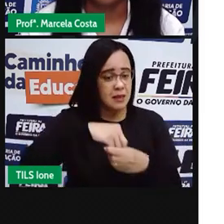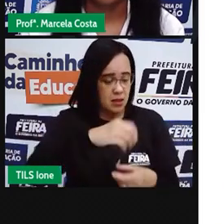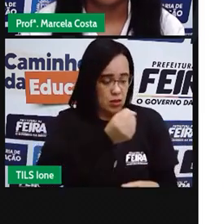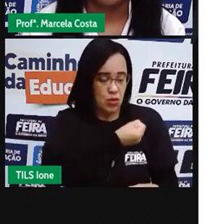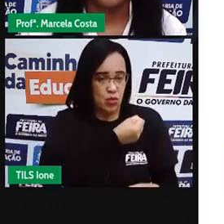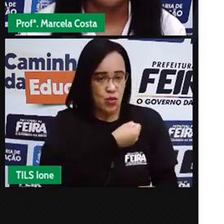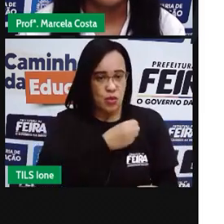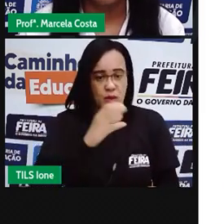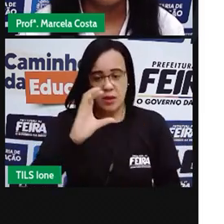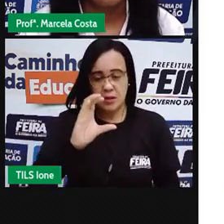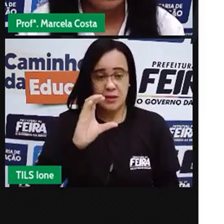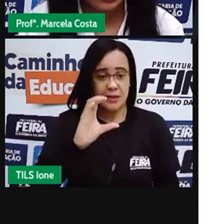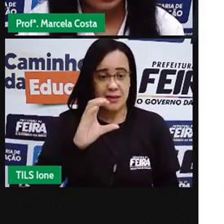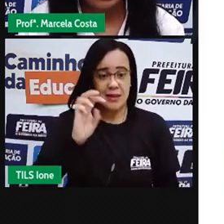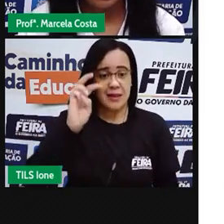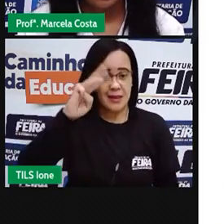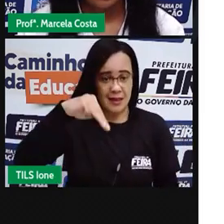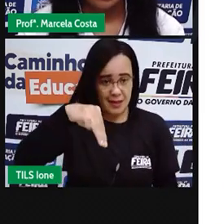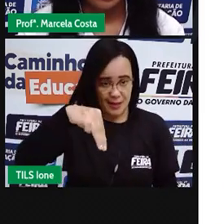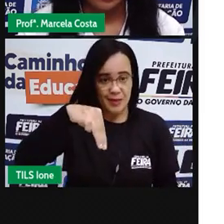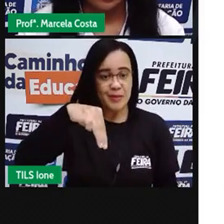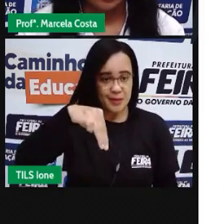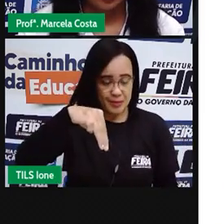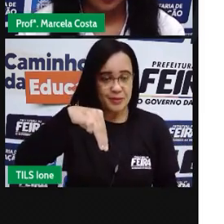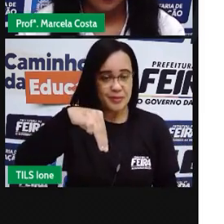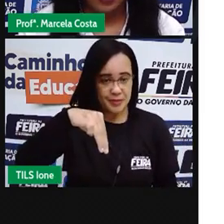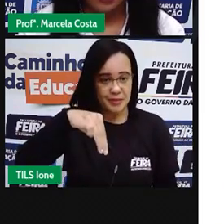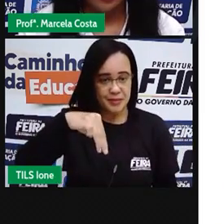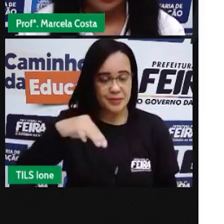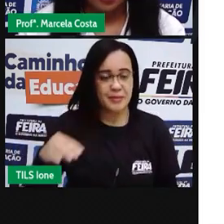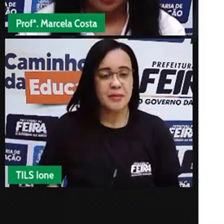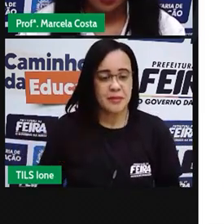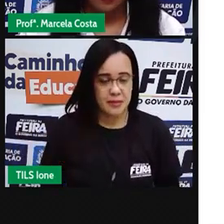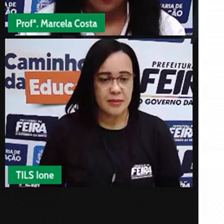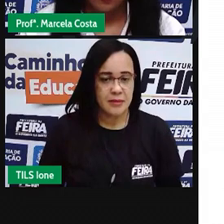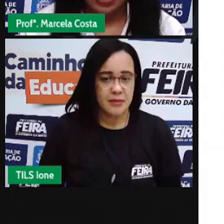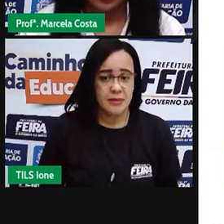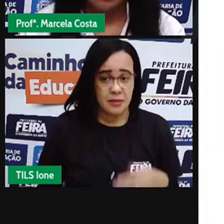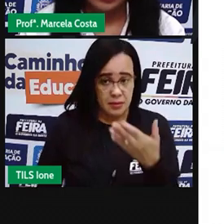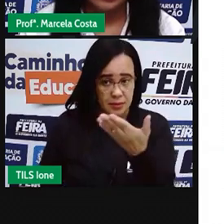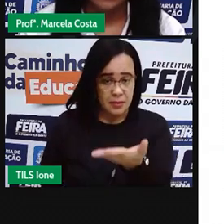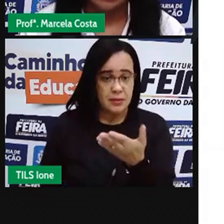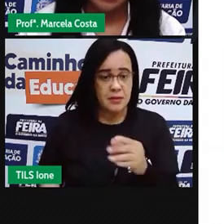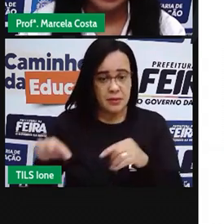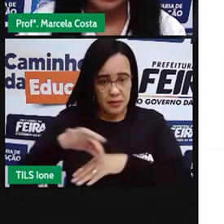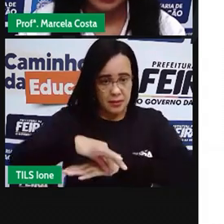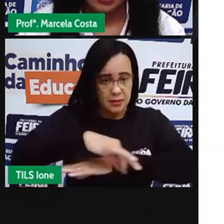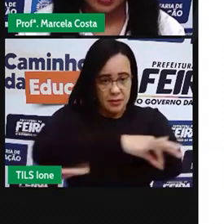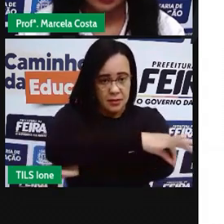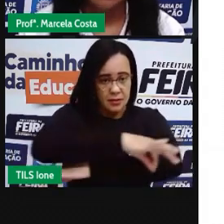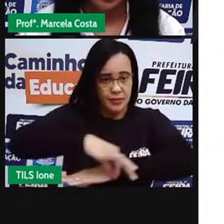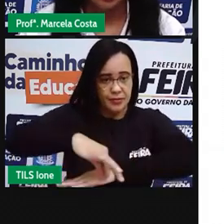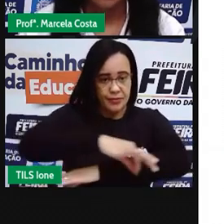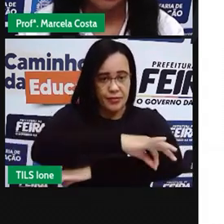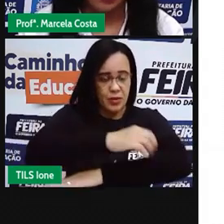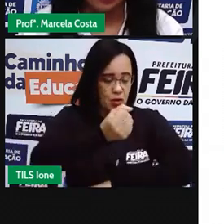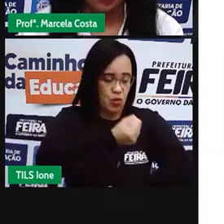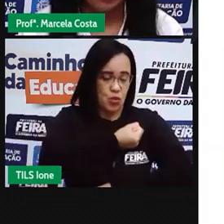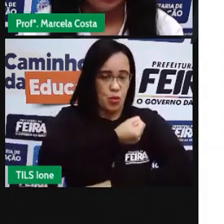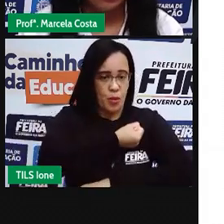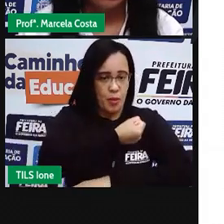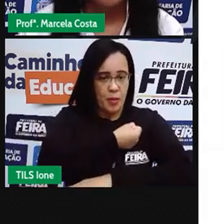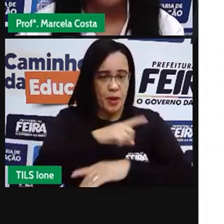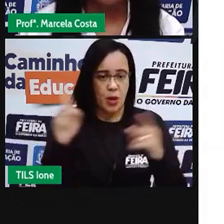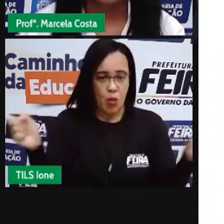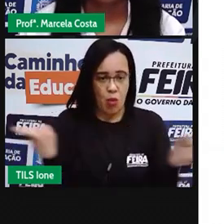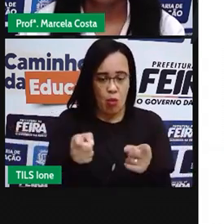essa que eu mostro para vocês. Você não vai conseguir, só com ela, só com a numeração que aparece nela, medir um metro.